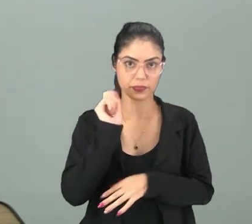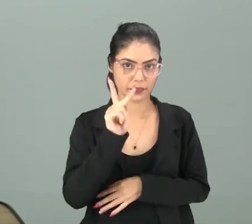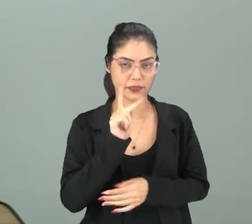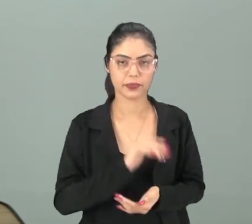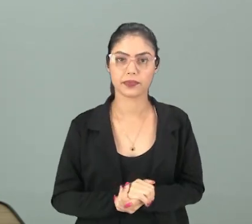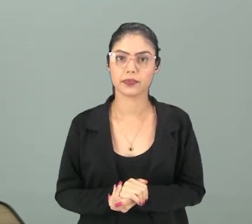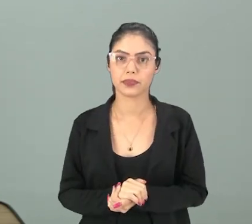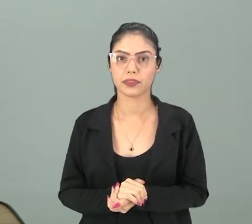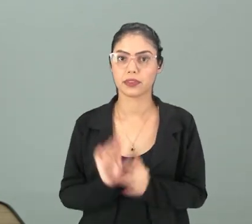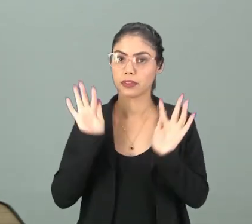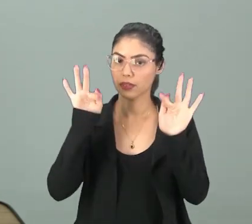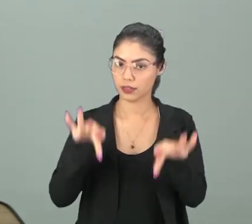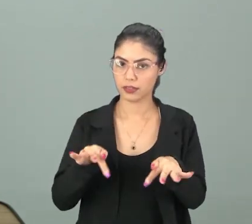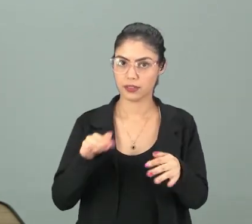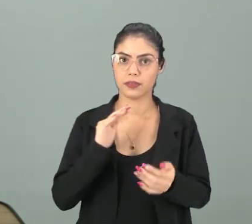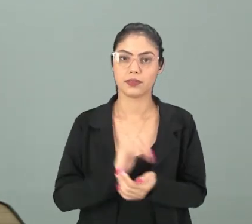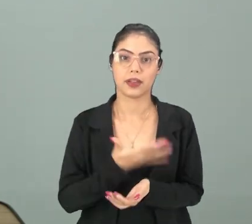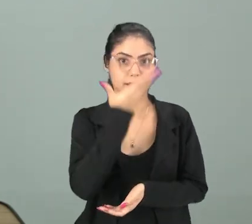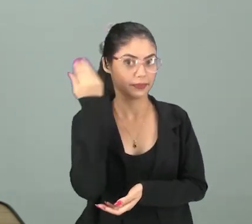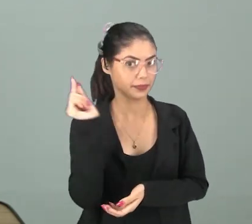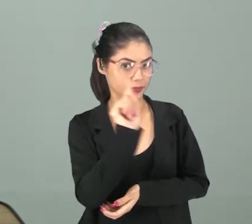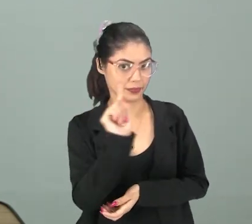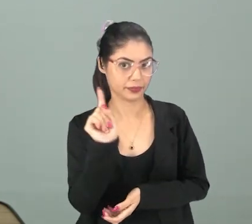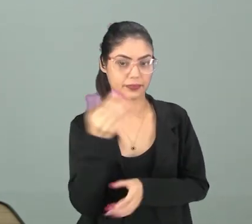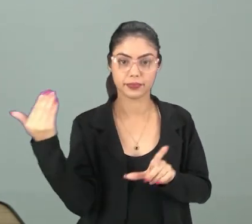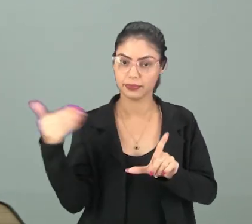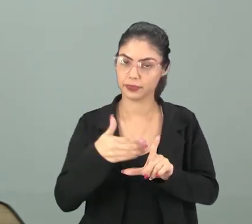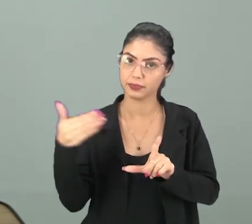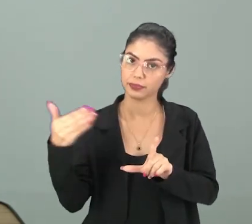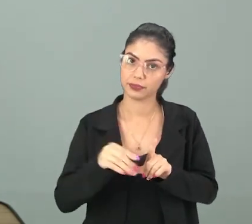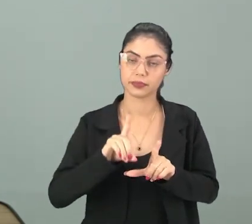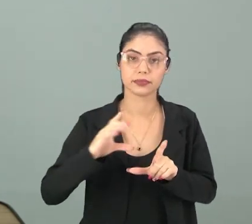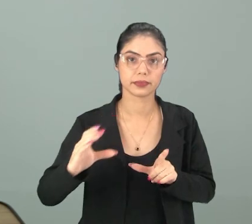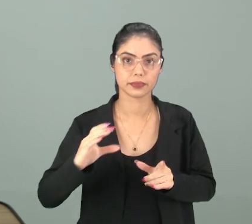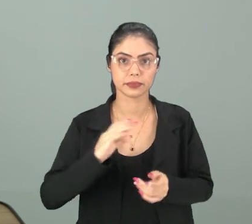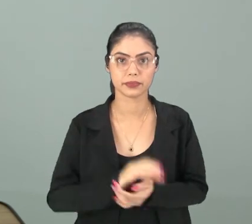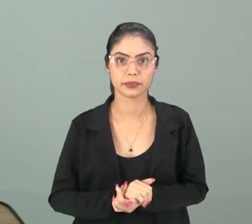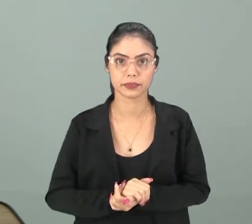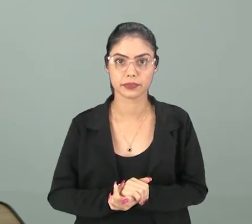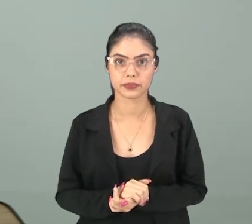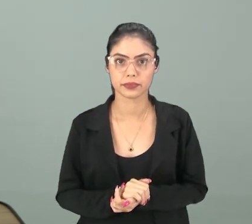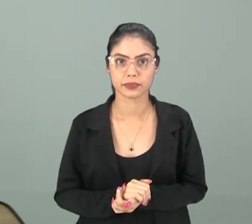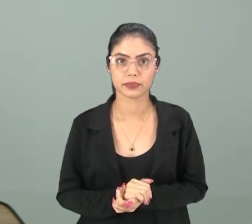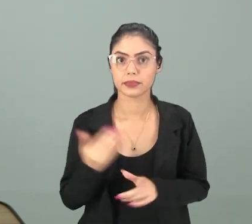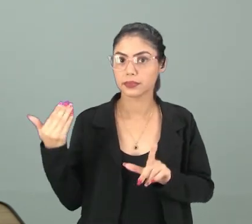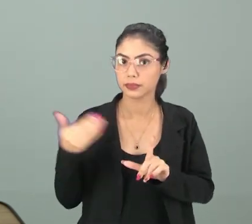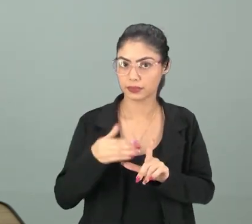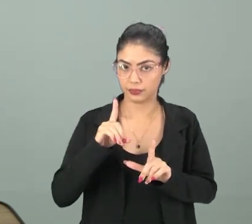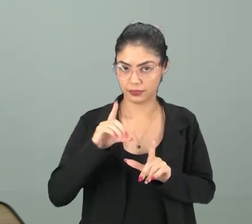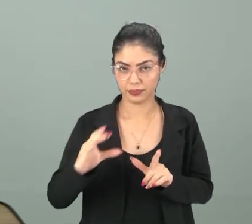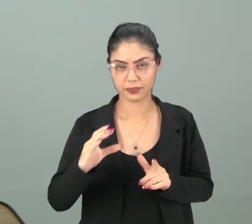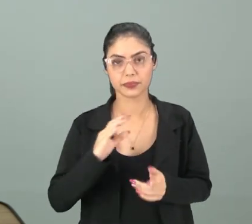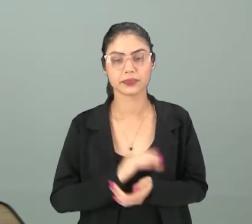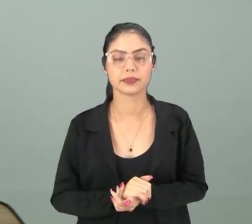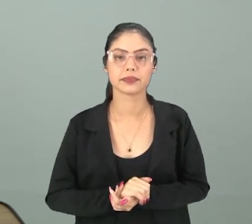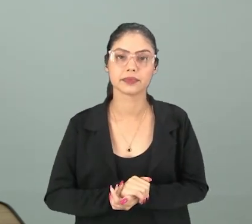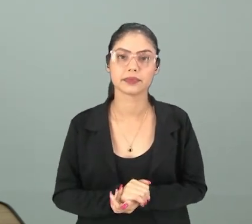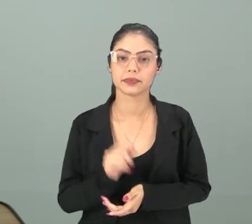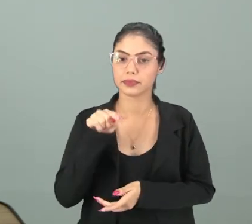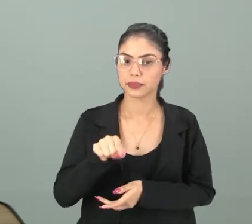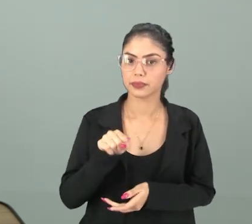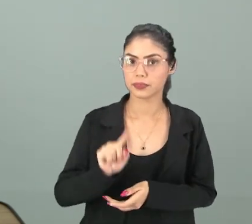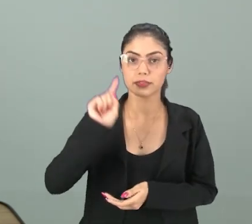viu? E vamos finalizar Ah, e não esqueça de acessar a nossa plataforma Plataforma Eduque